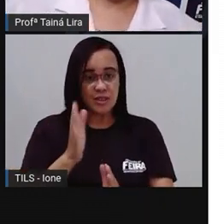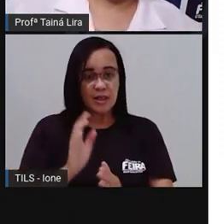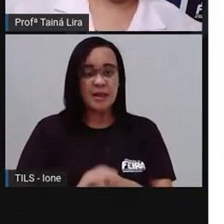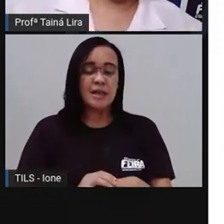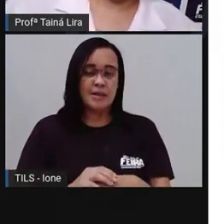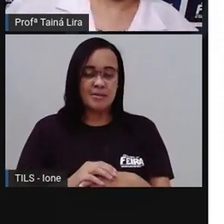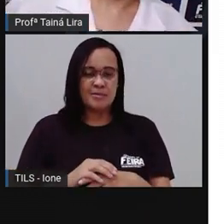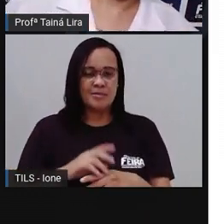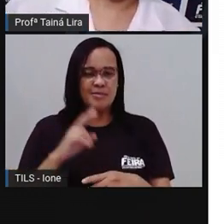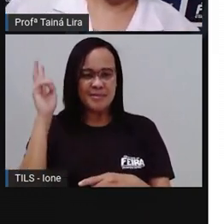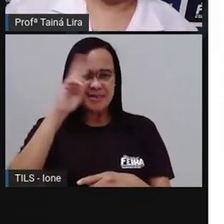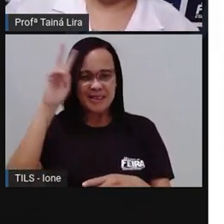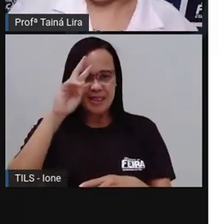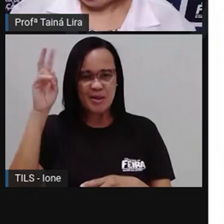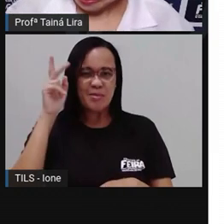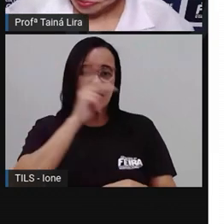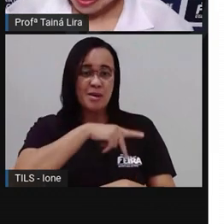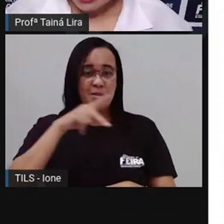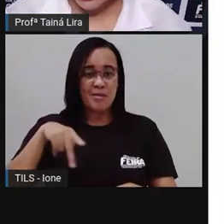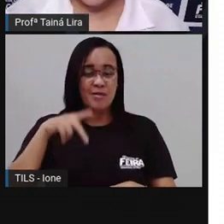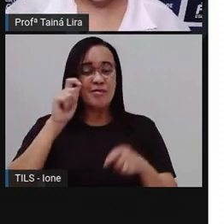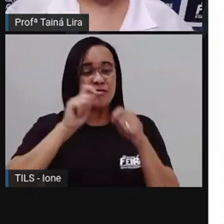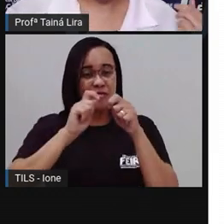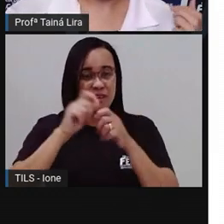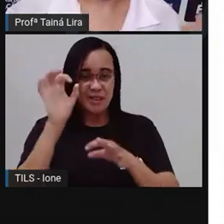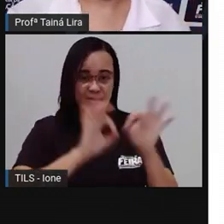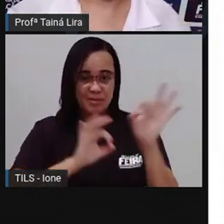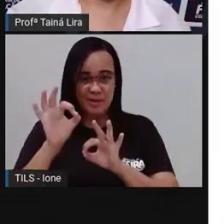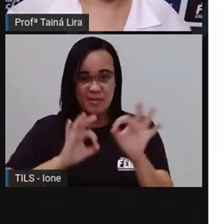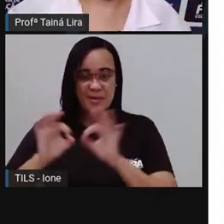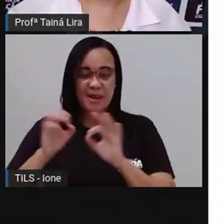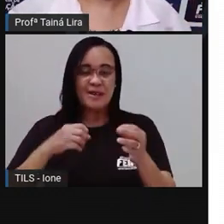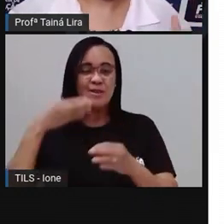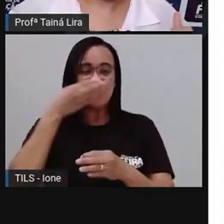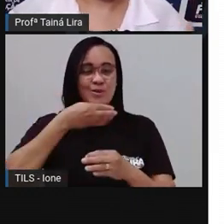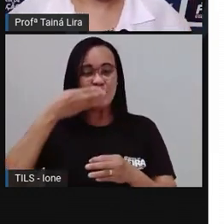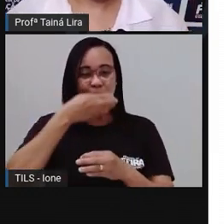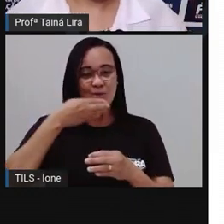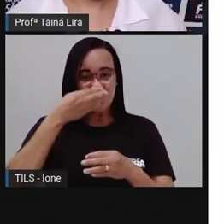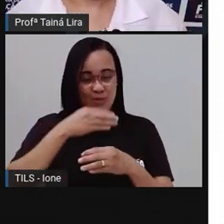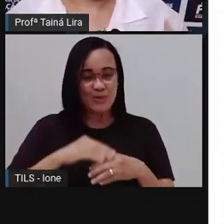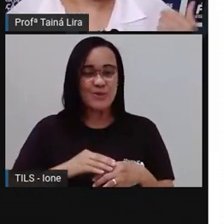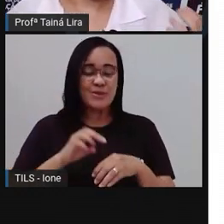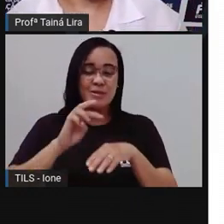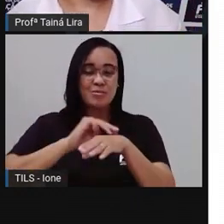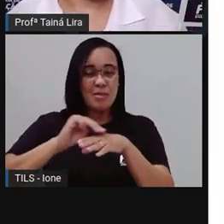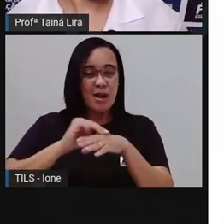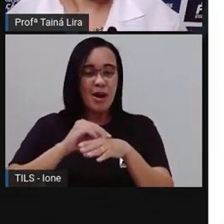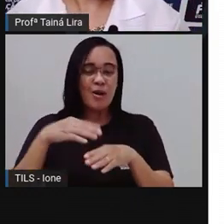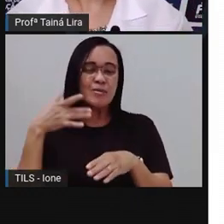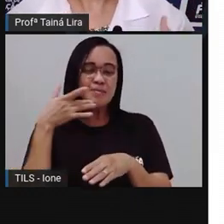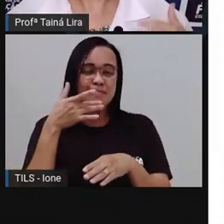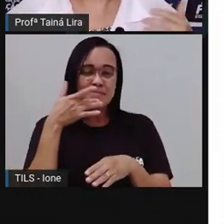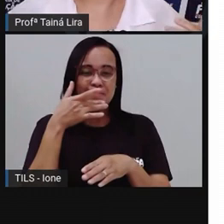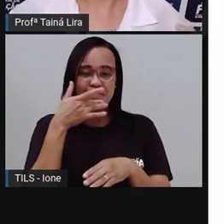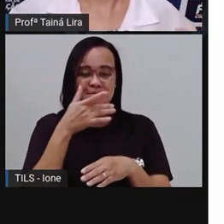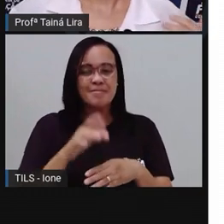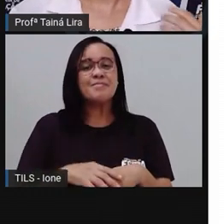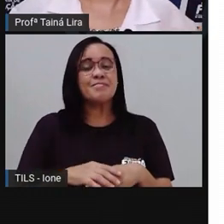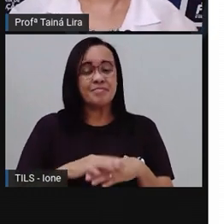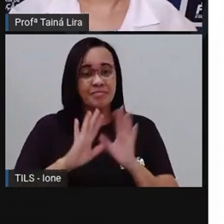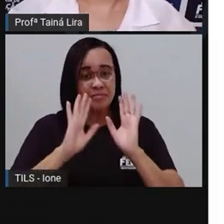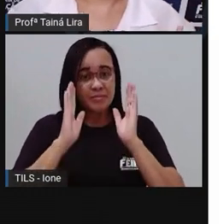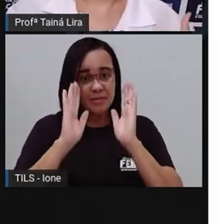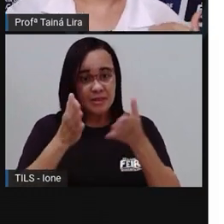aquele brigadeiro maravilhoso, então nós já vimos lá a estrutura de uma receita, né? Como é, Pró,